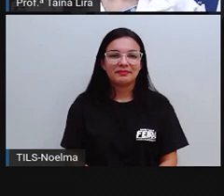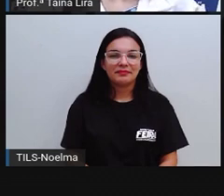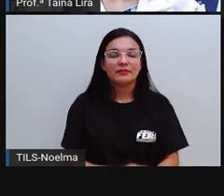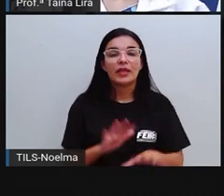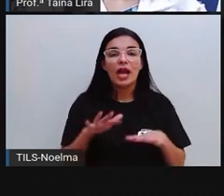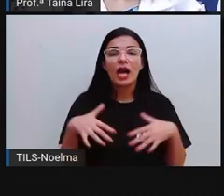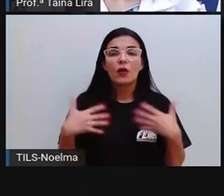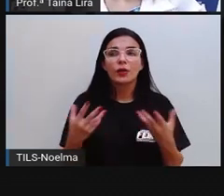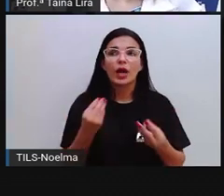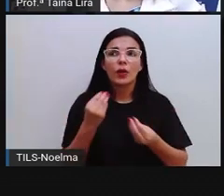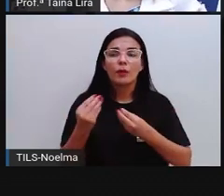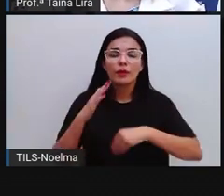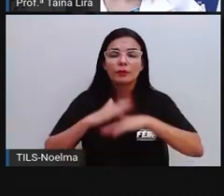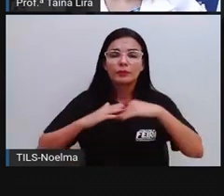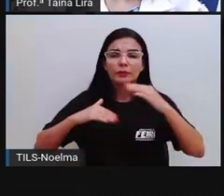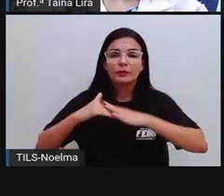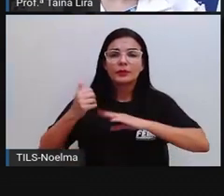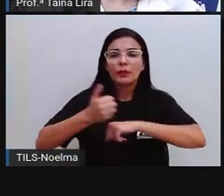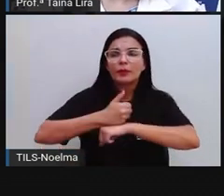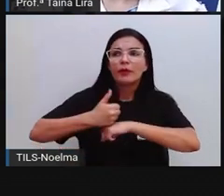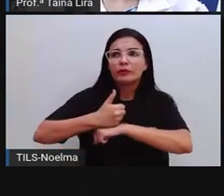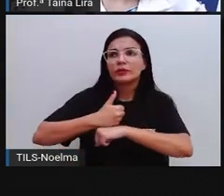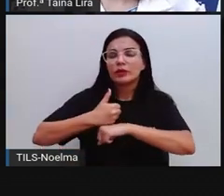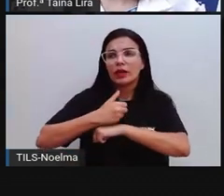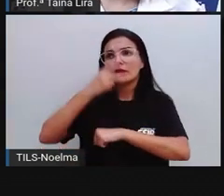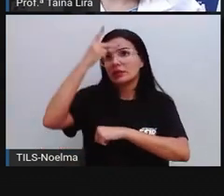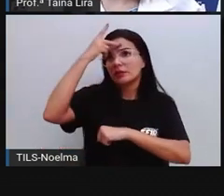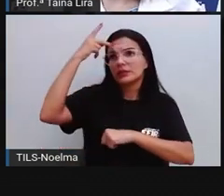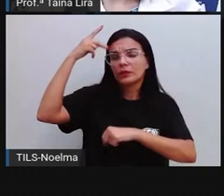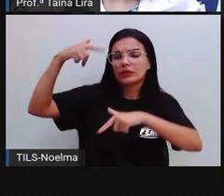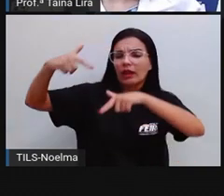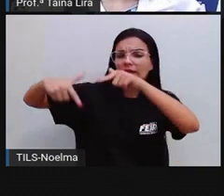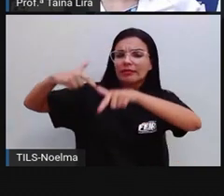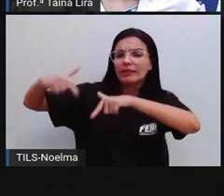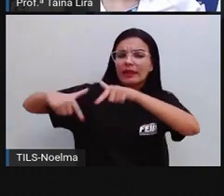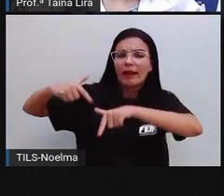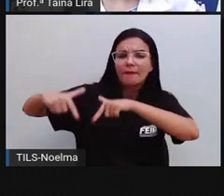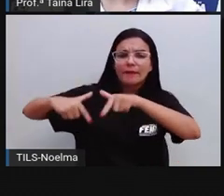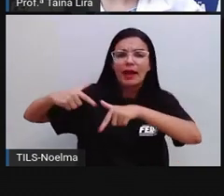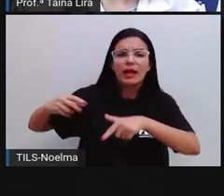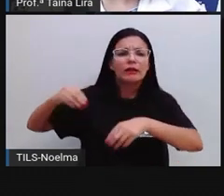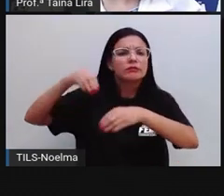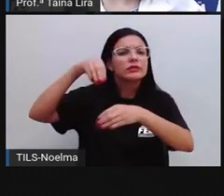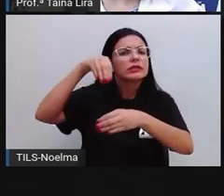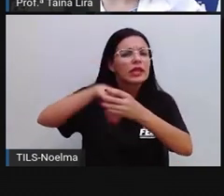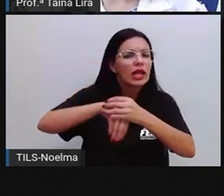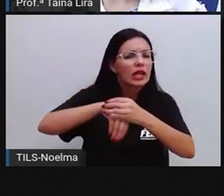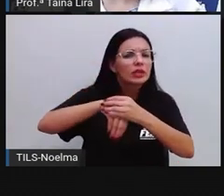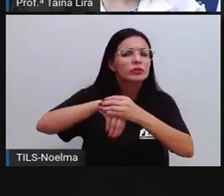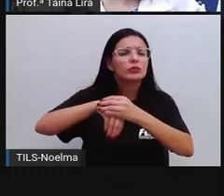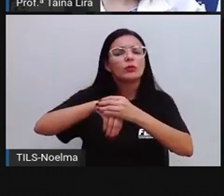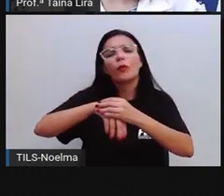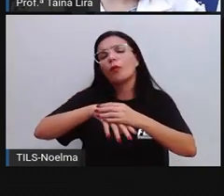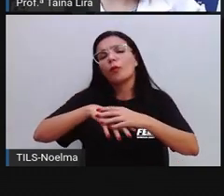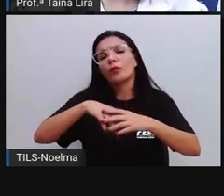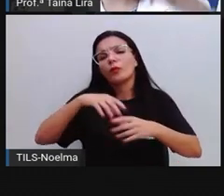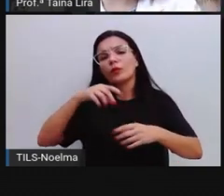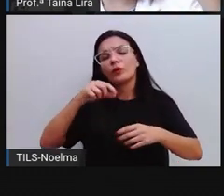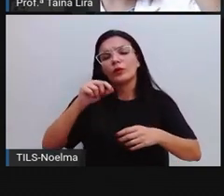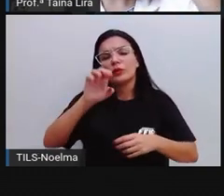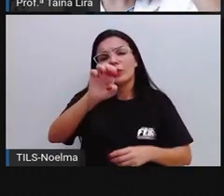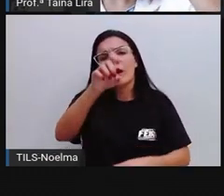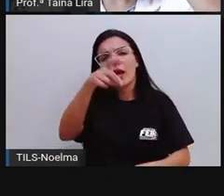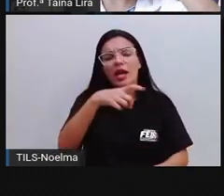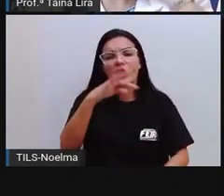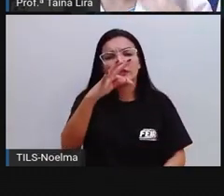E quem são os profissionais, as pessoas que trabalham aí nesse ramo, nessa profissão do extrativismo?